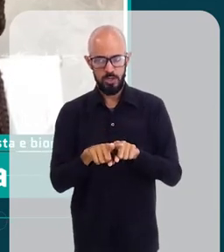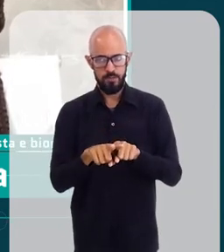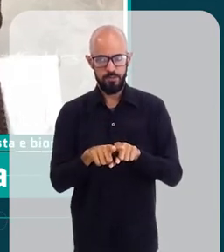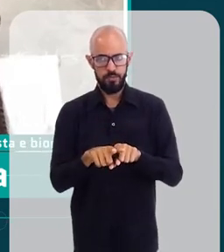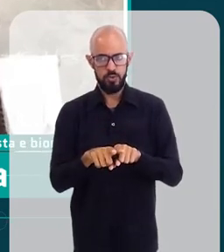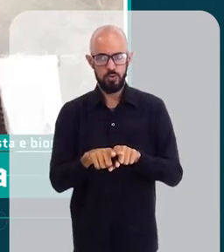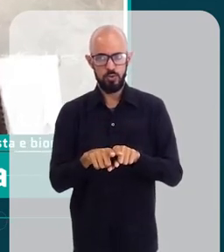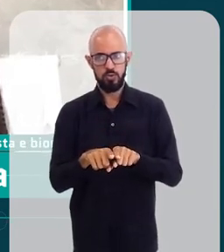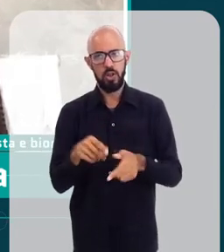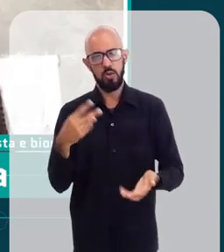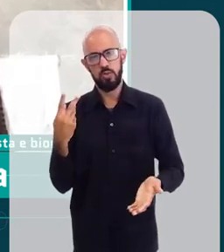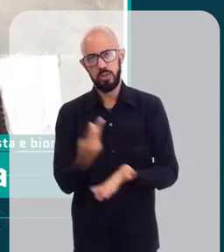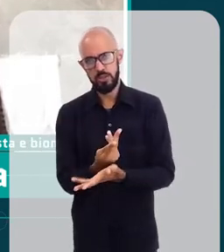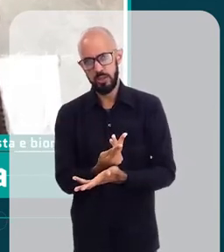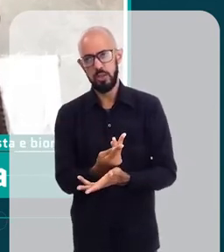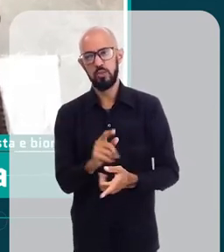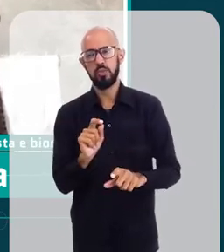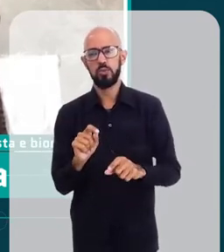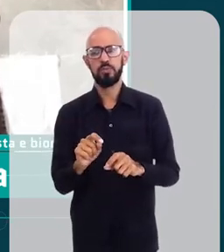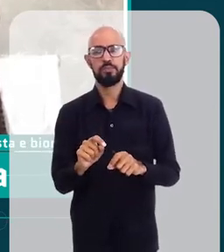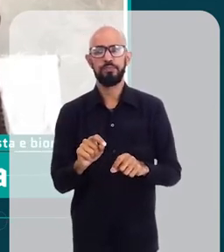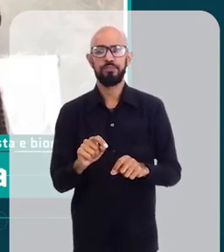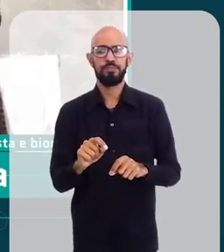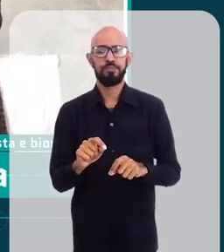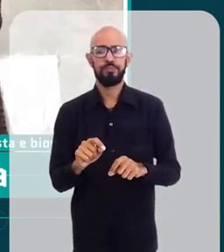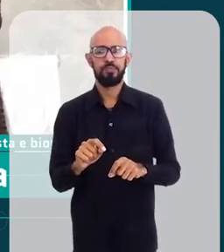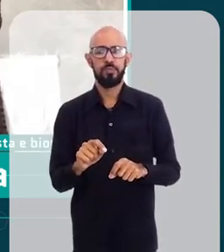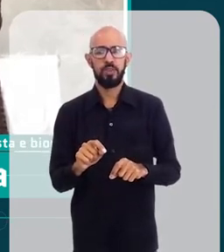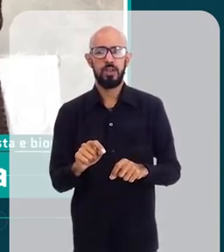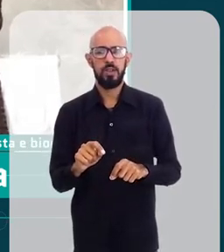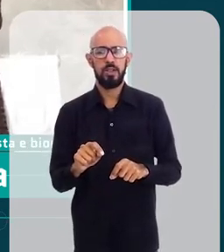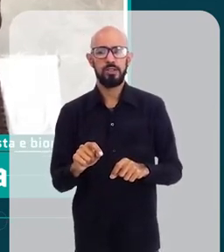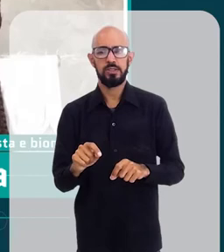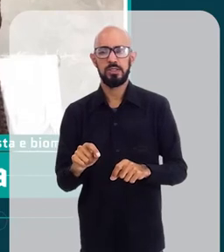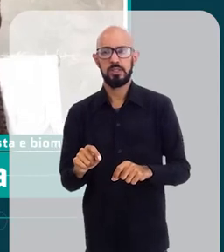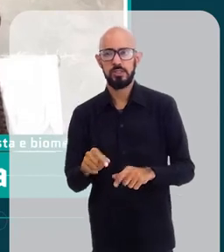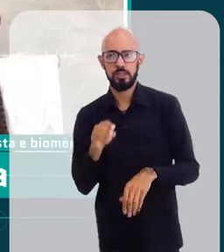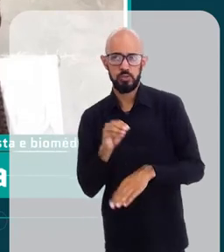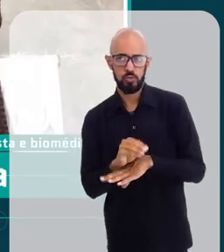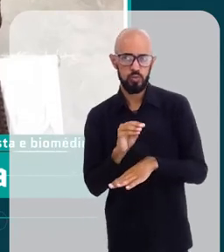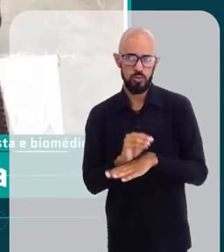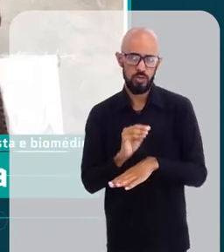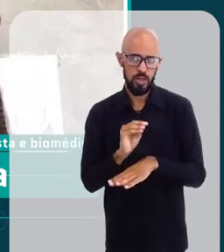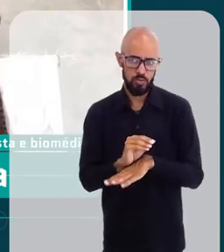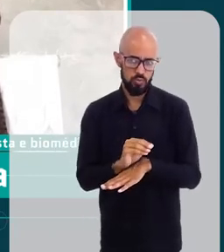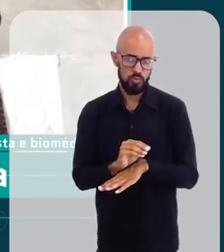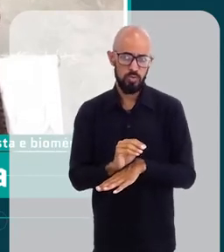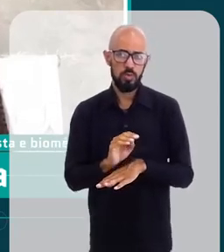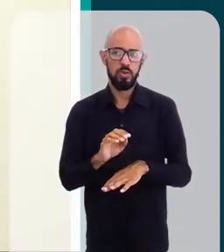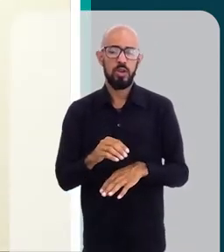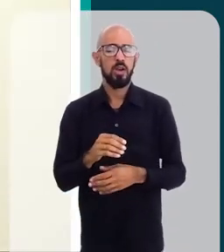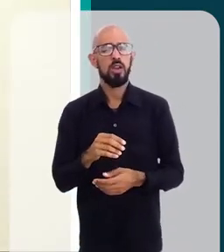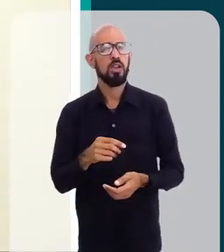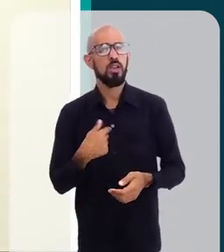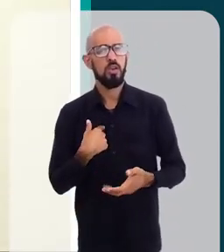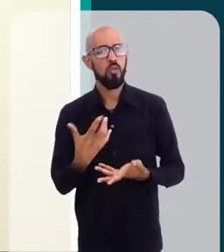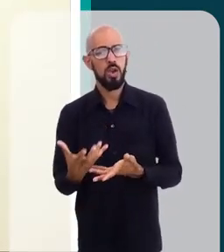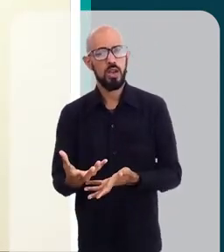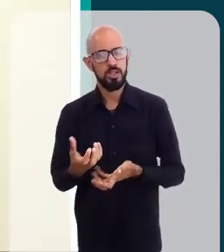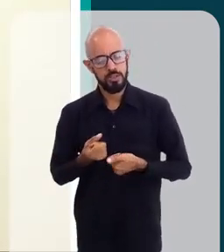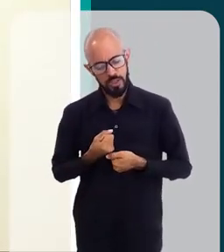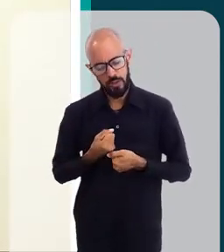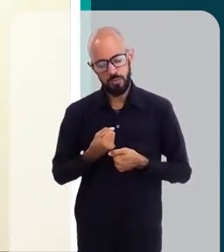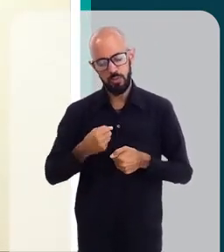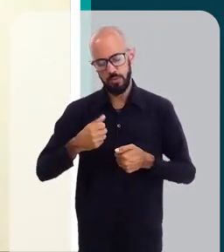essa questão tem modificado muito a tendência aos cuidados. Eu cada vez